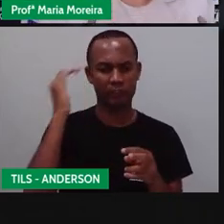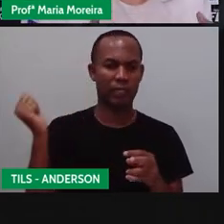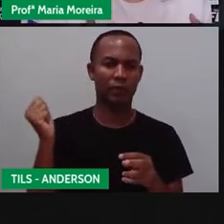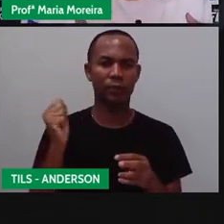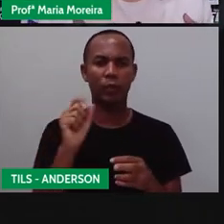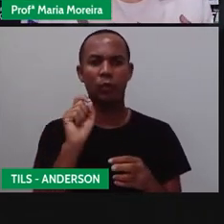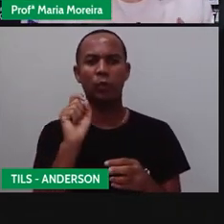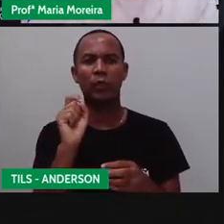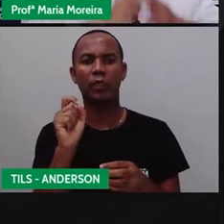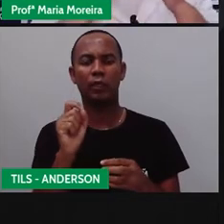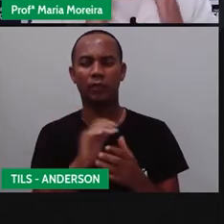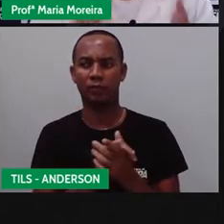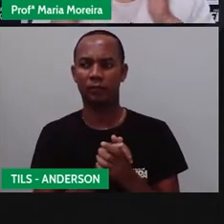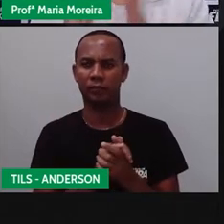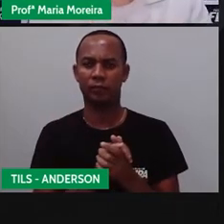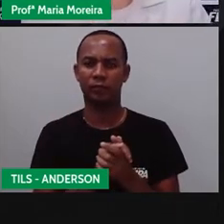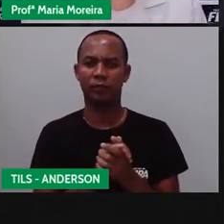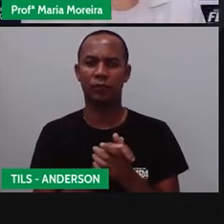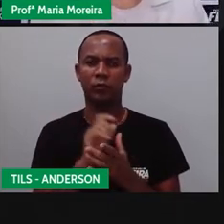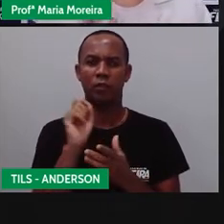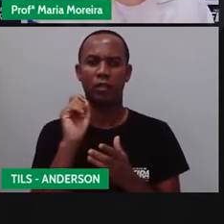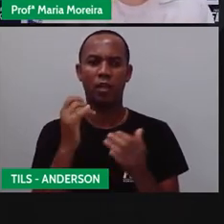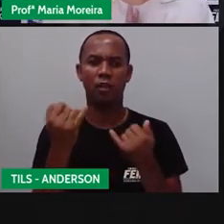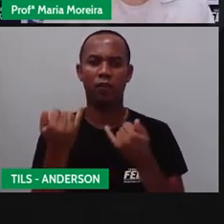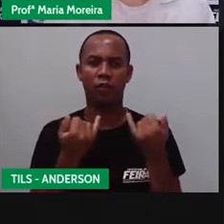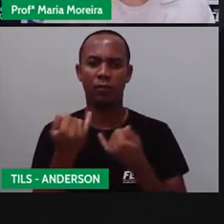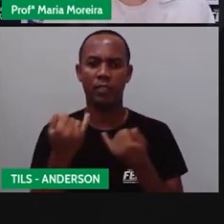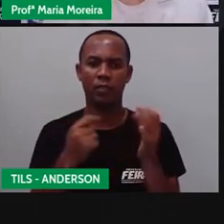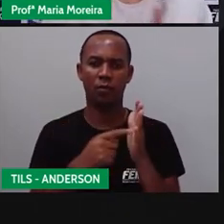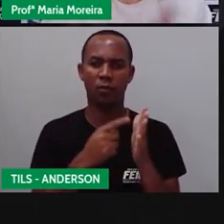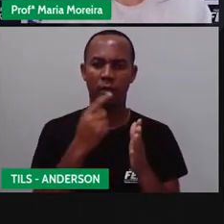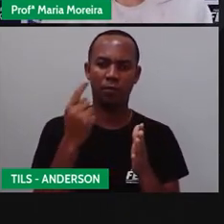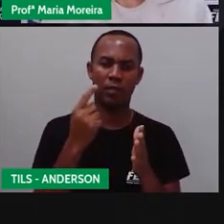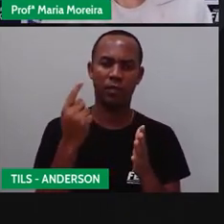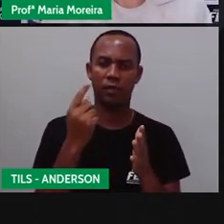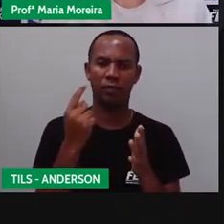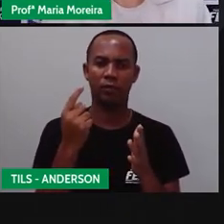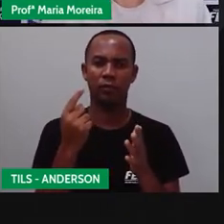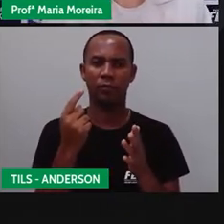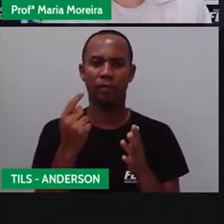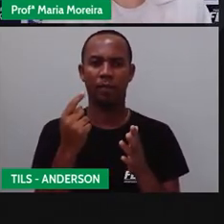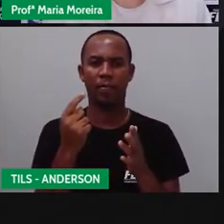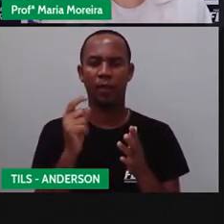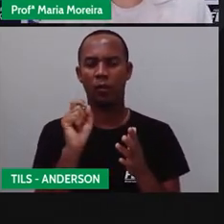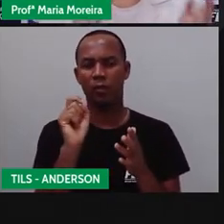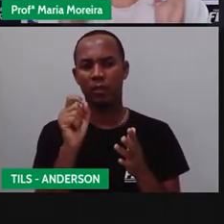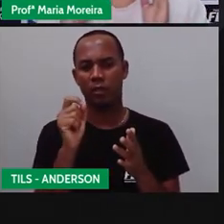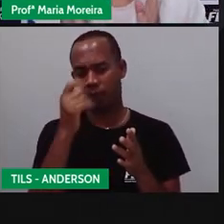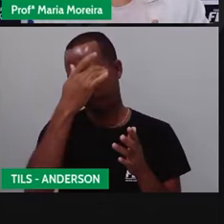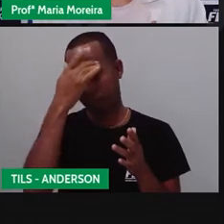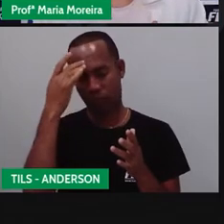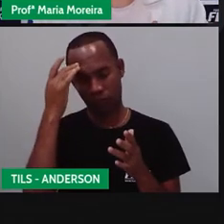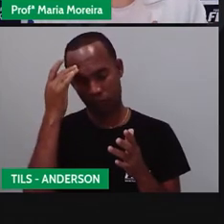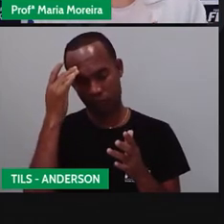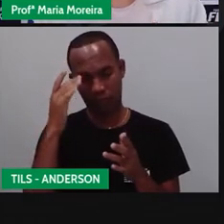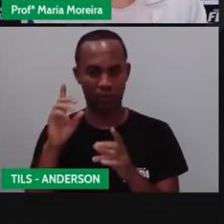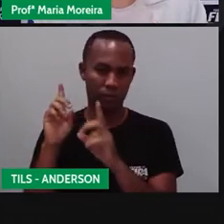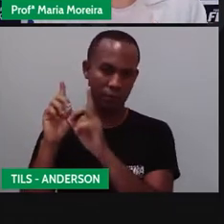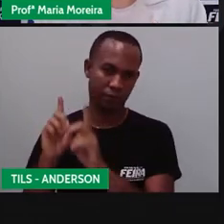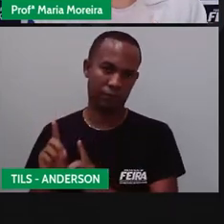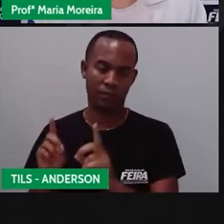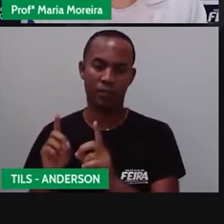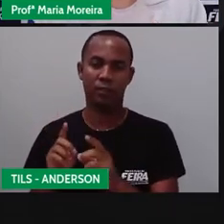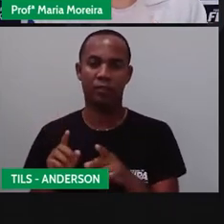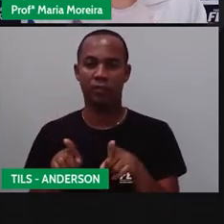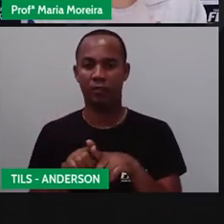Que é o quê? Aquela informação. A primeira, né? Importador de necessidade especial. Depois o